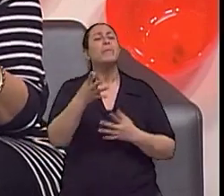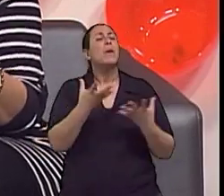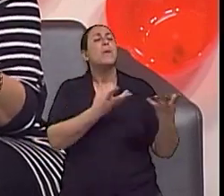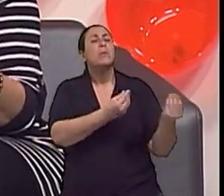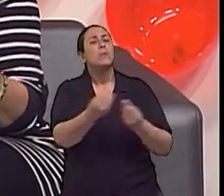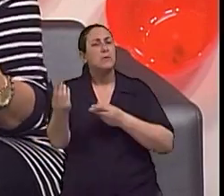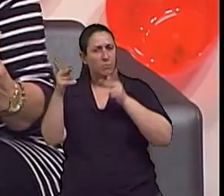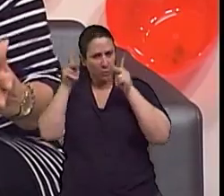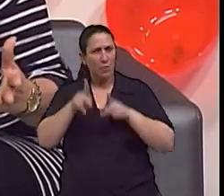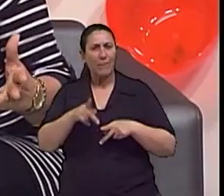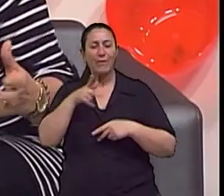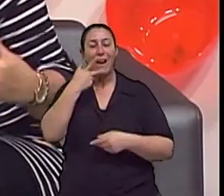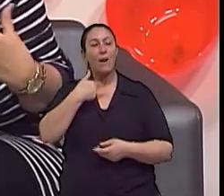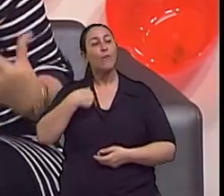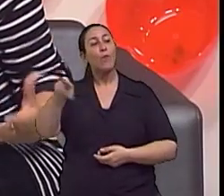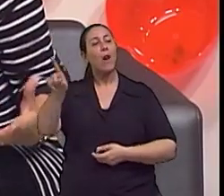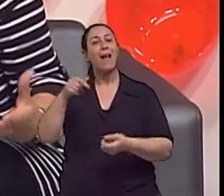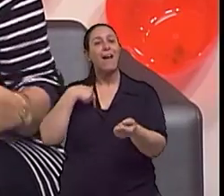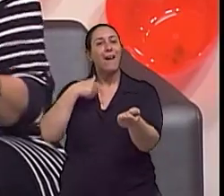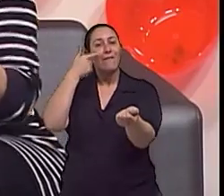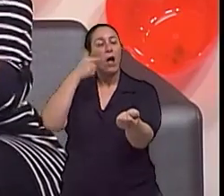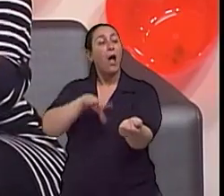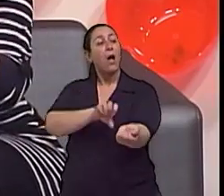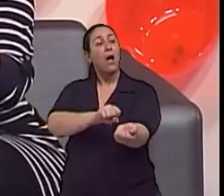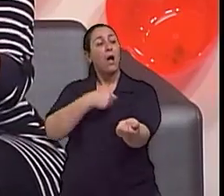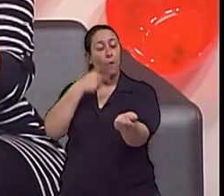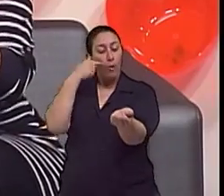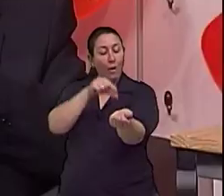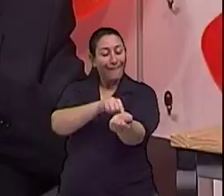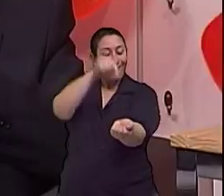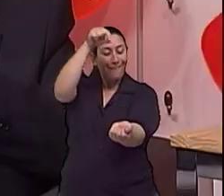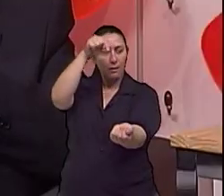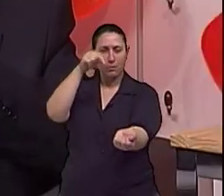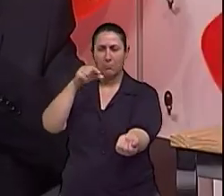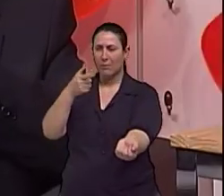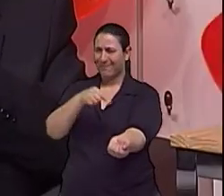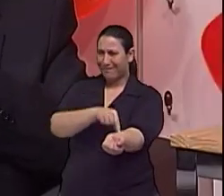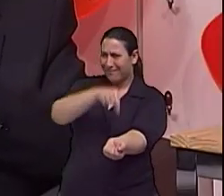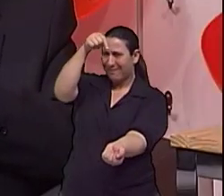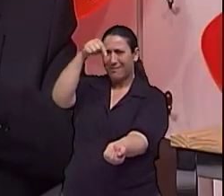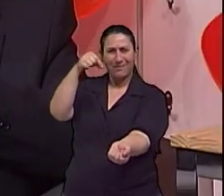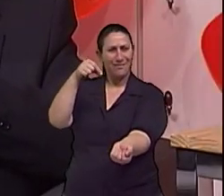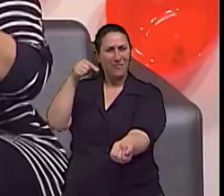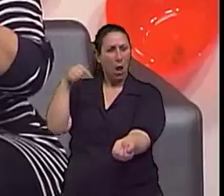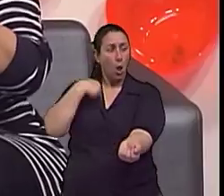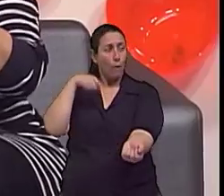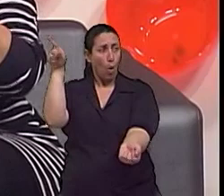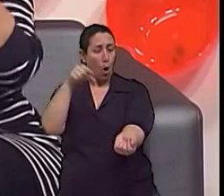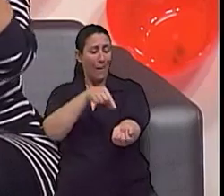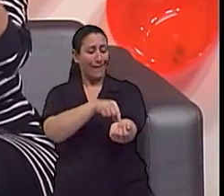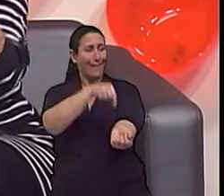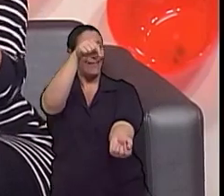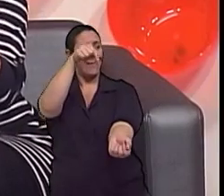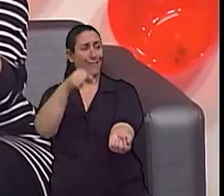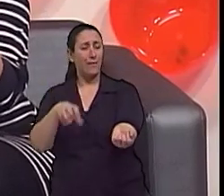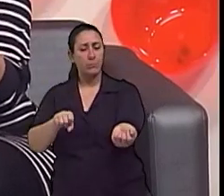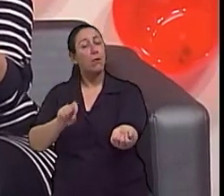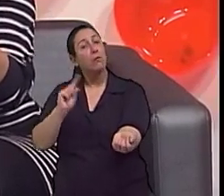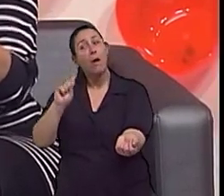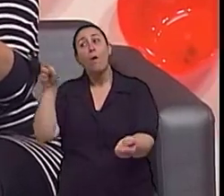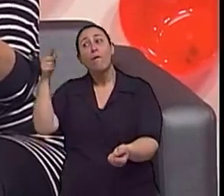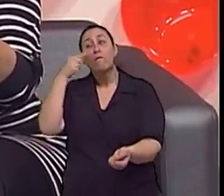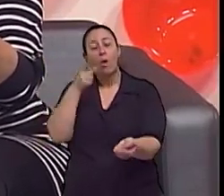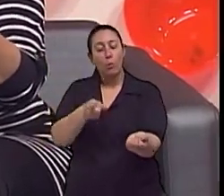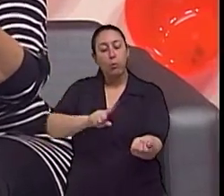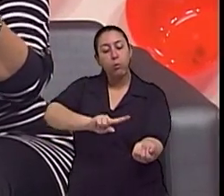tirar a pressão. Gente, quem tira a pressão não está aqui, né? Não pode tirar a pressão. Vai medir a pressão,